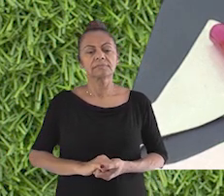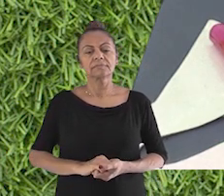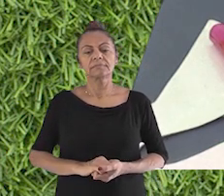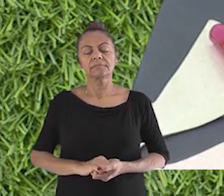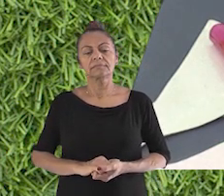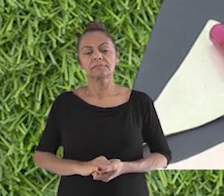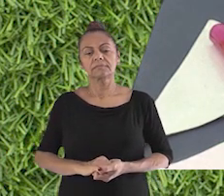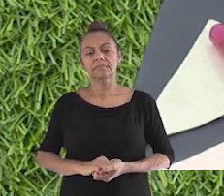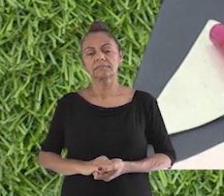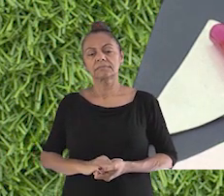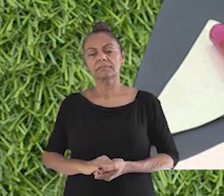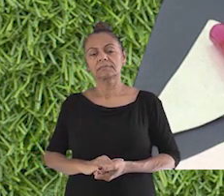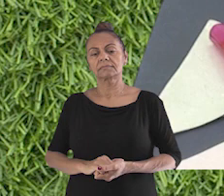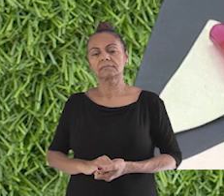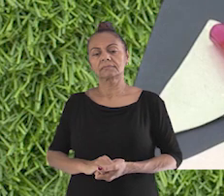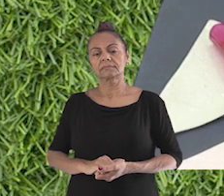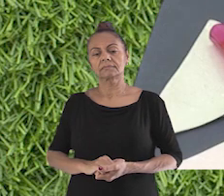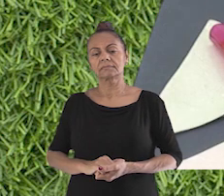Pronto.